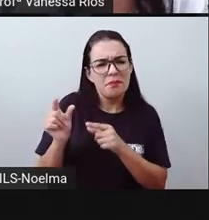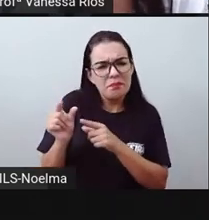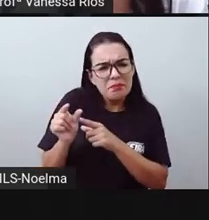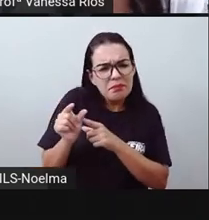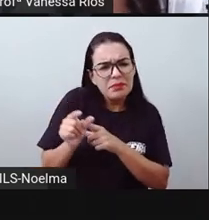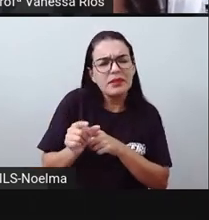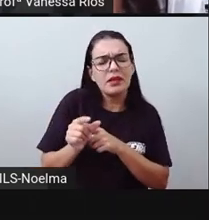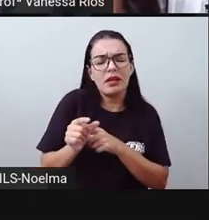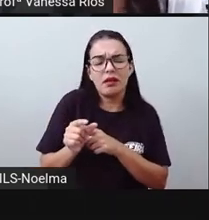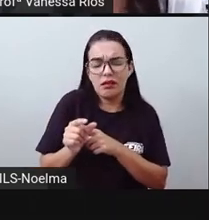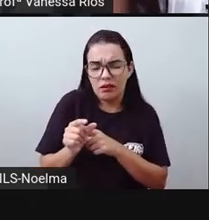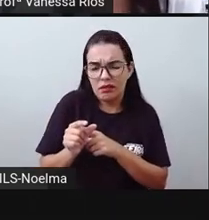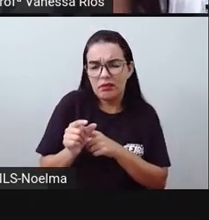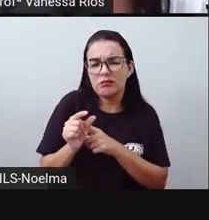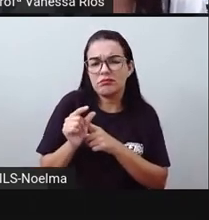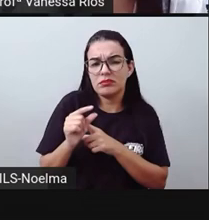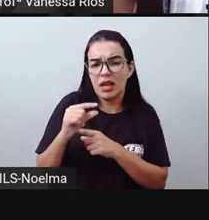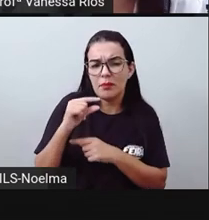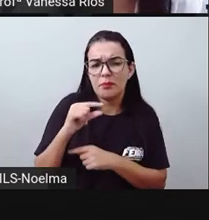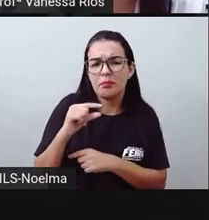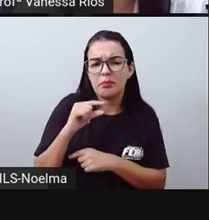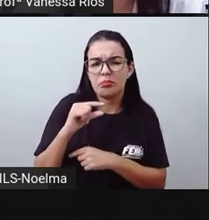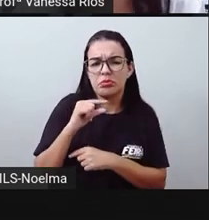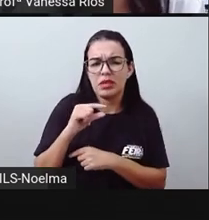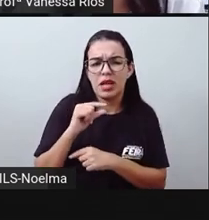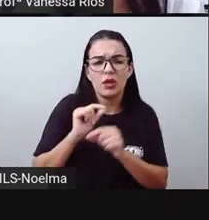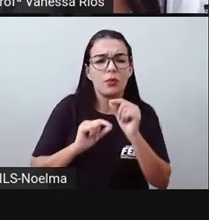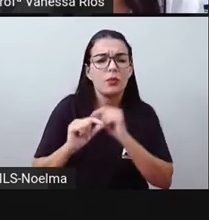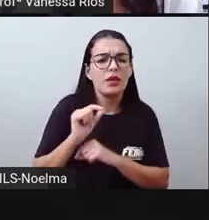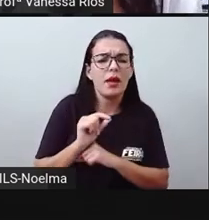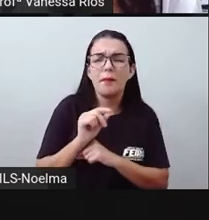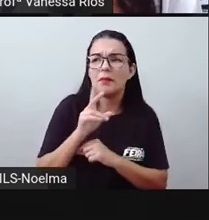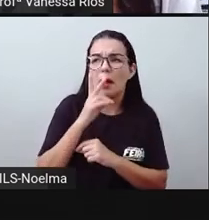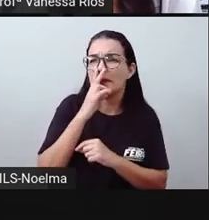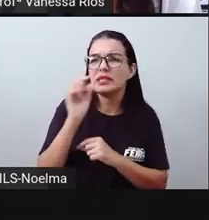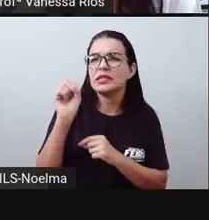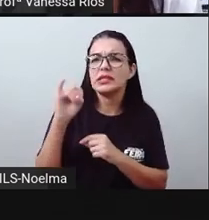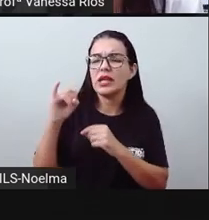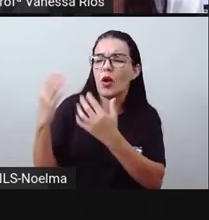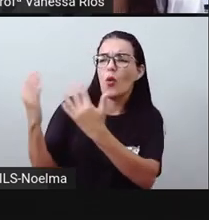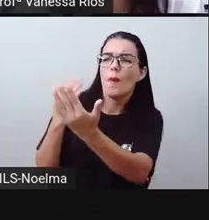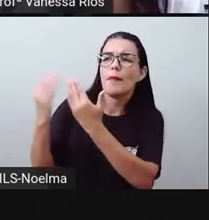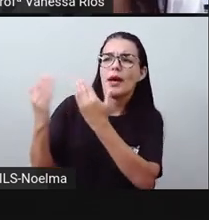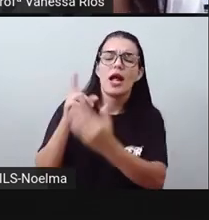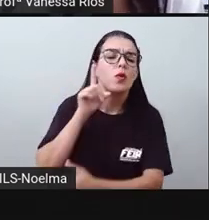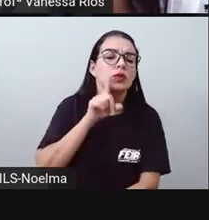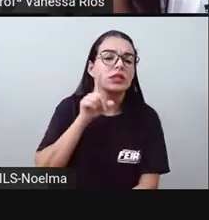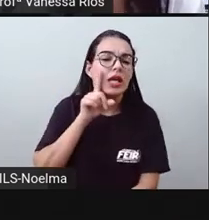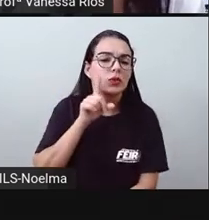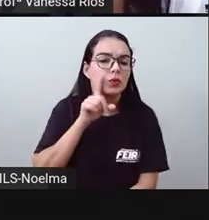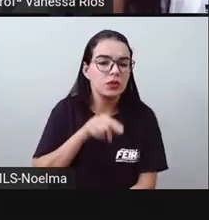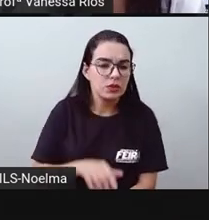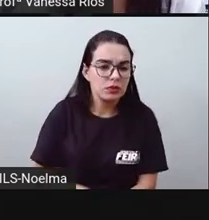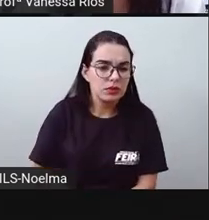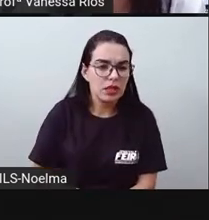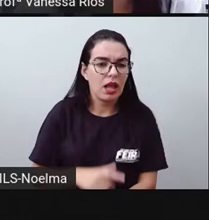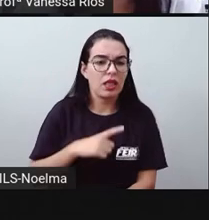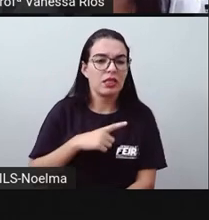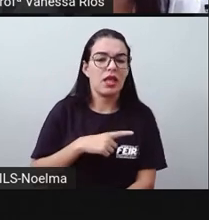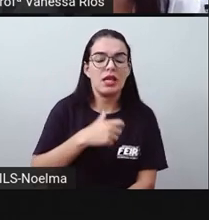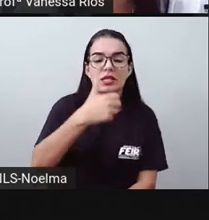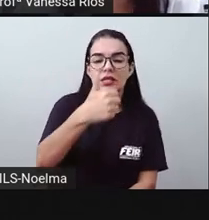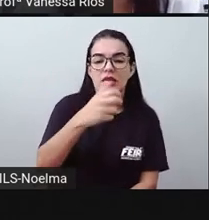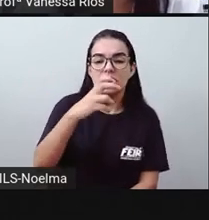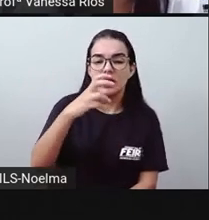observa que é um número muito pequeno em relação, por exemplo, aos Estados Unidos, que tem 150 metros por